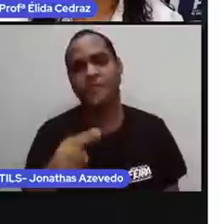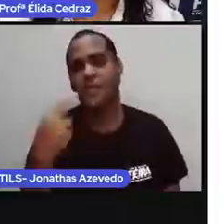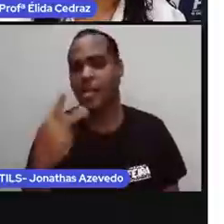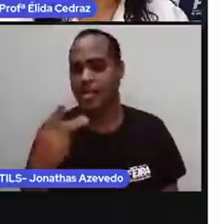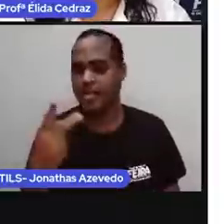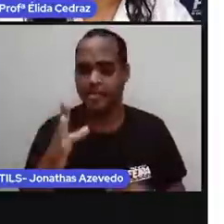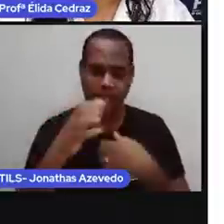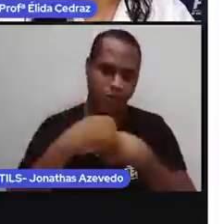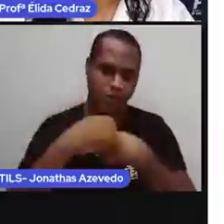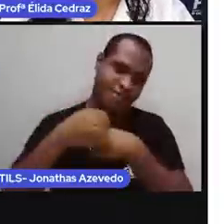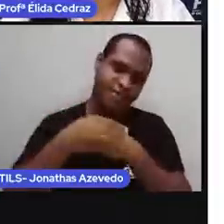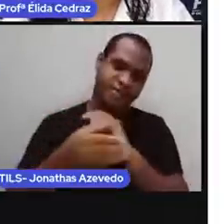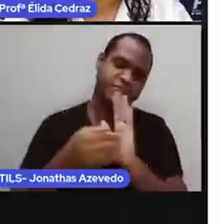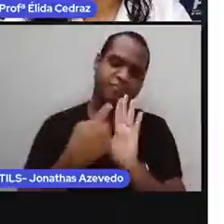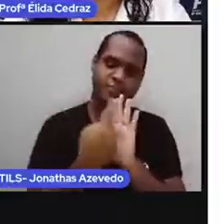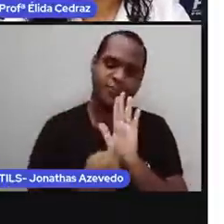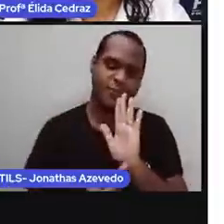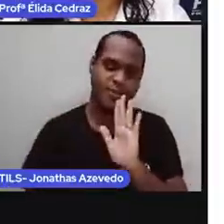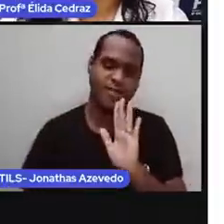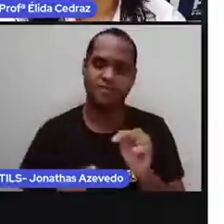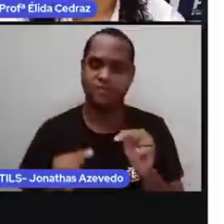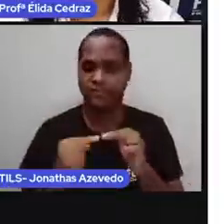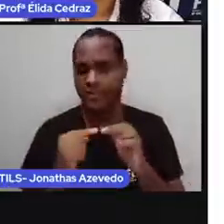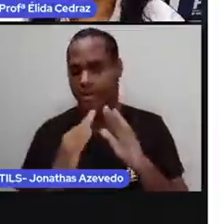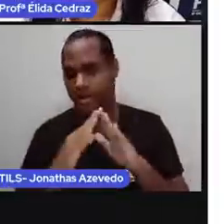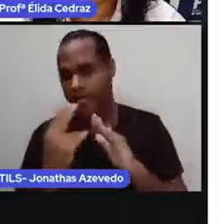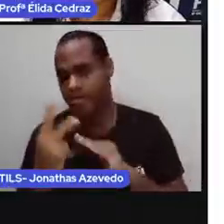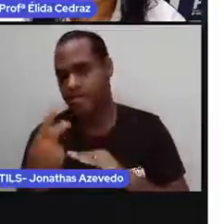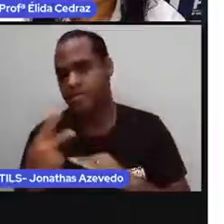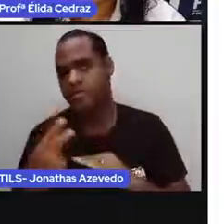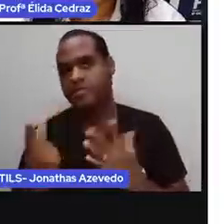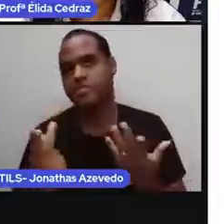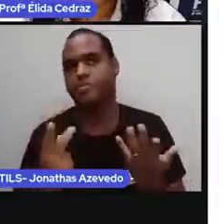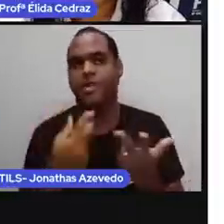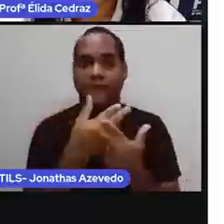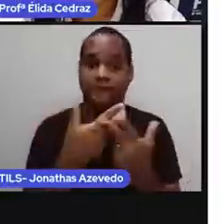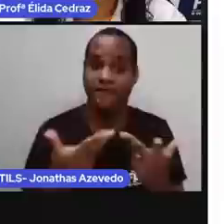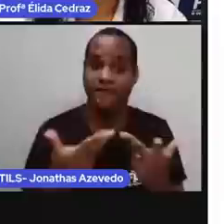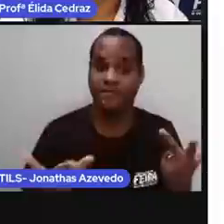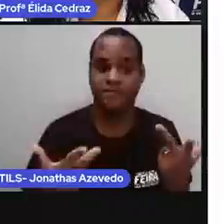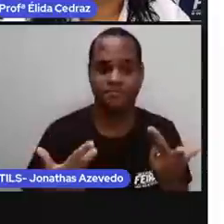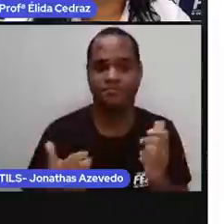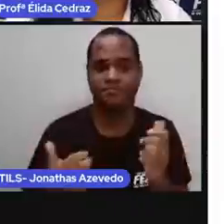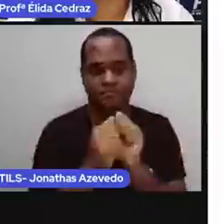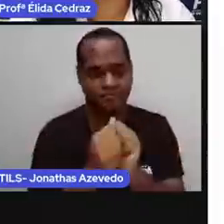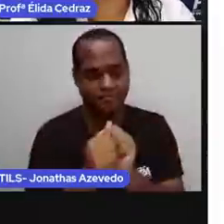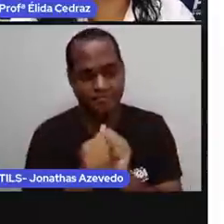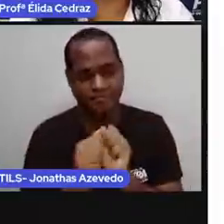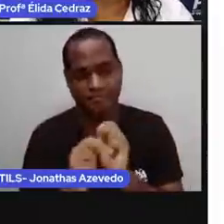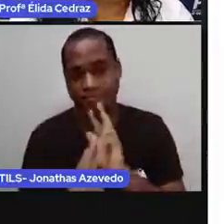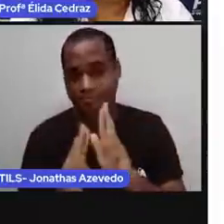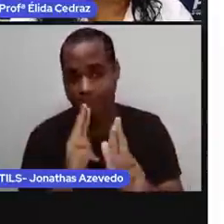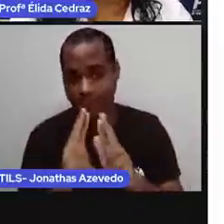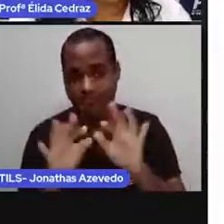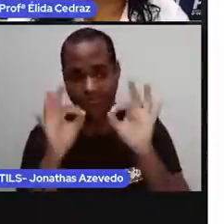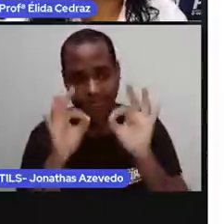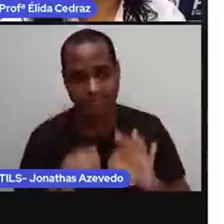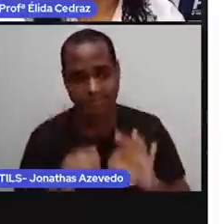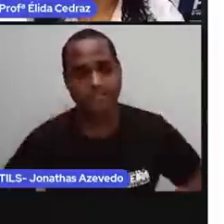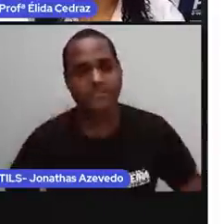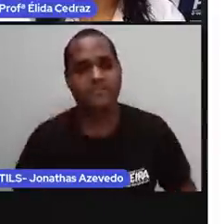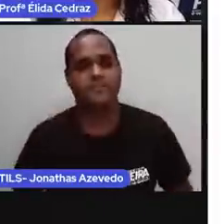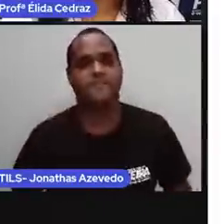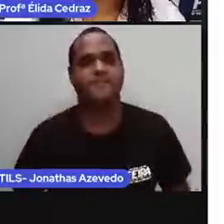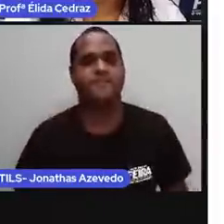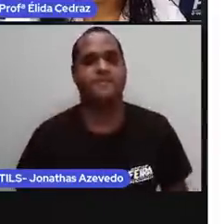orientações que foi para a sua casa junto com as atividades. Você recebeu as suas atividades